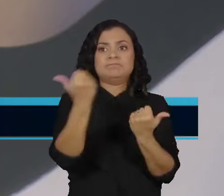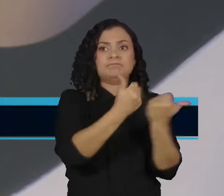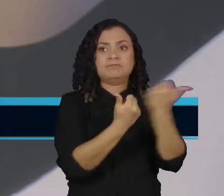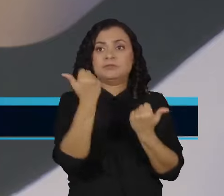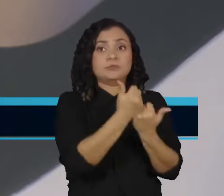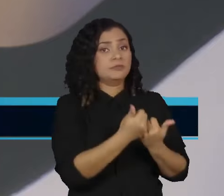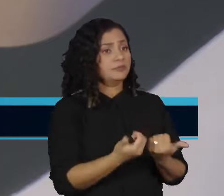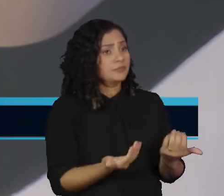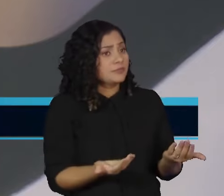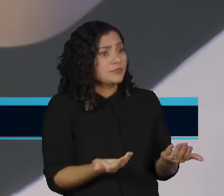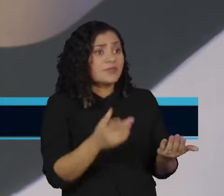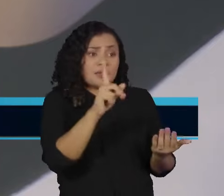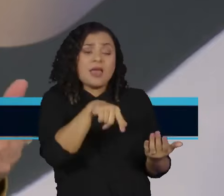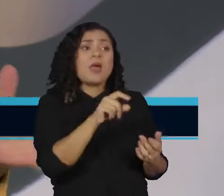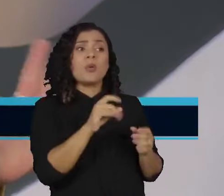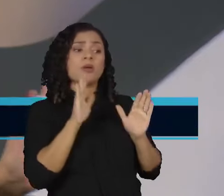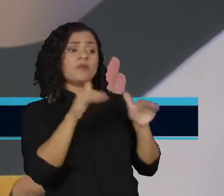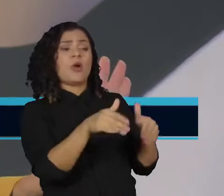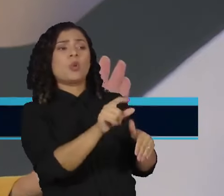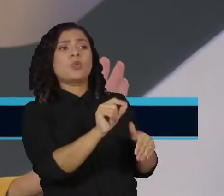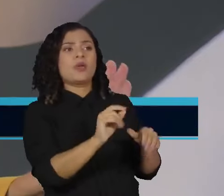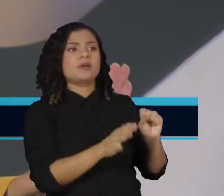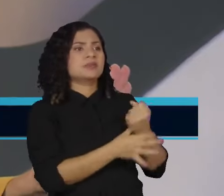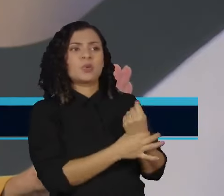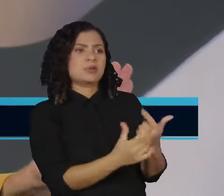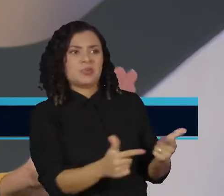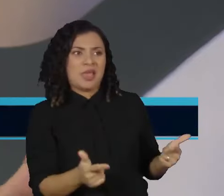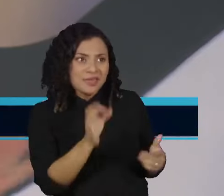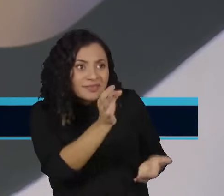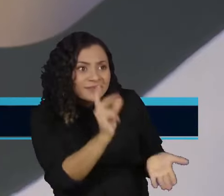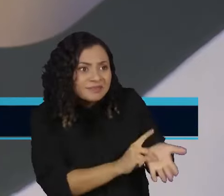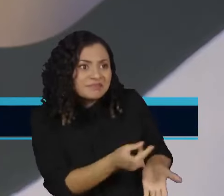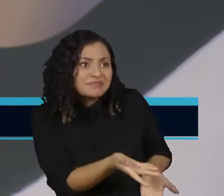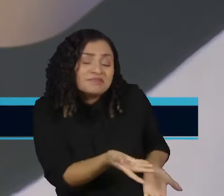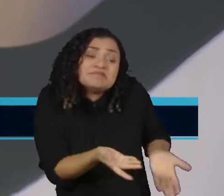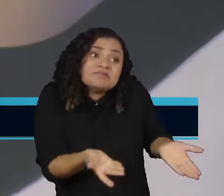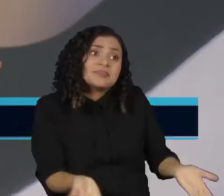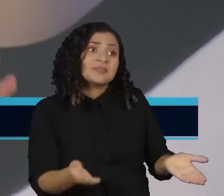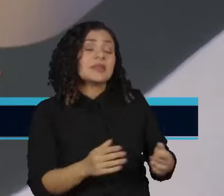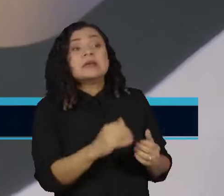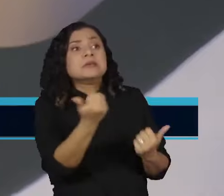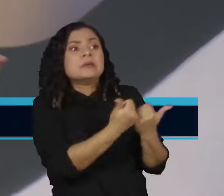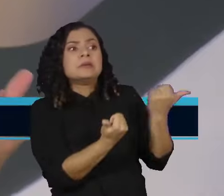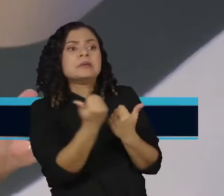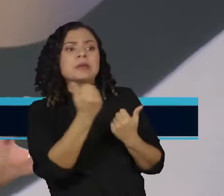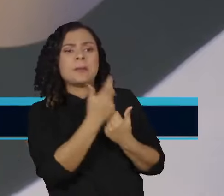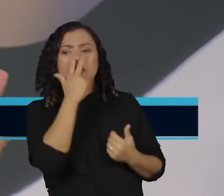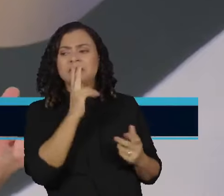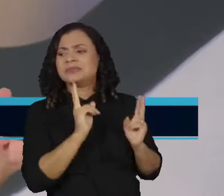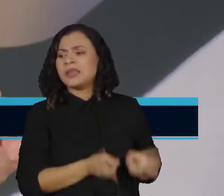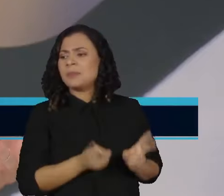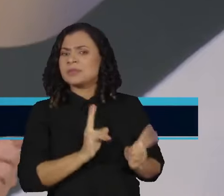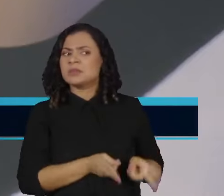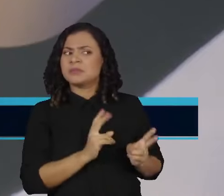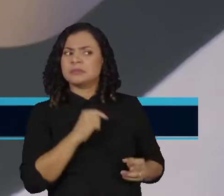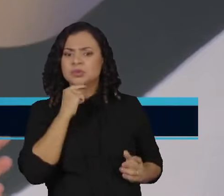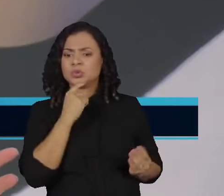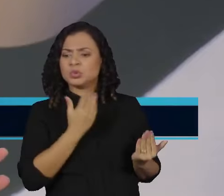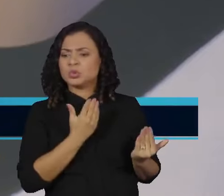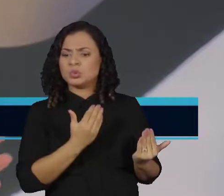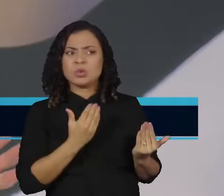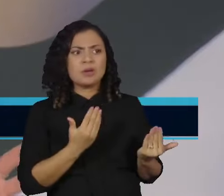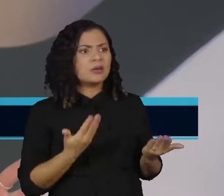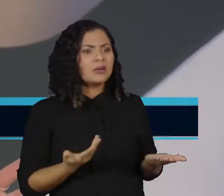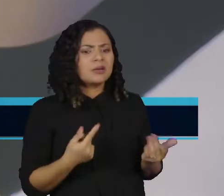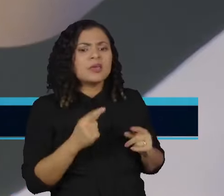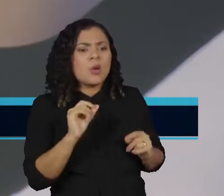isso passa o tempo inteiro sinais de insegurança, independente até de quem entra. Só de trocar, alguma coisa, sempre fica a dúvida, para onde